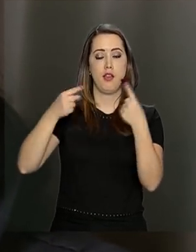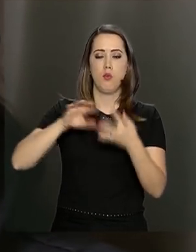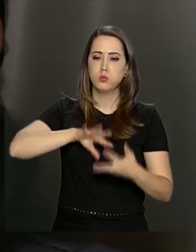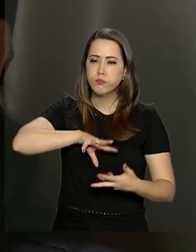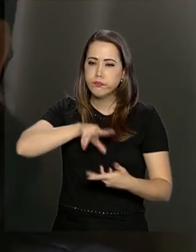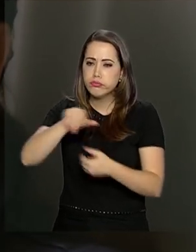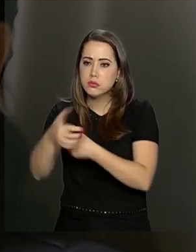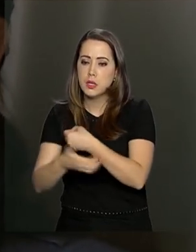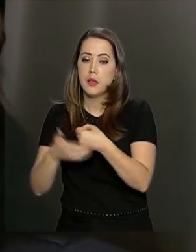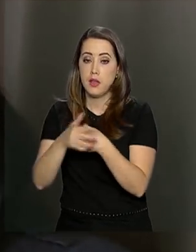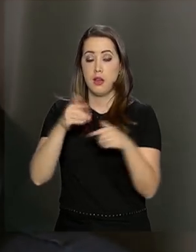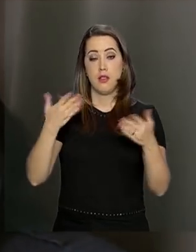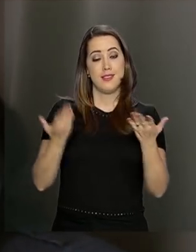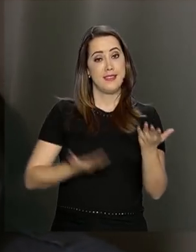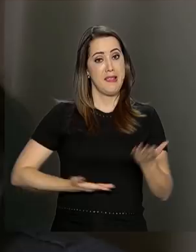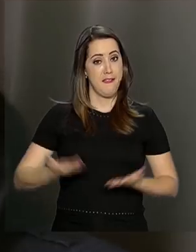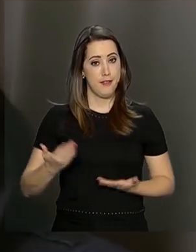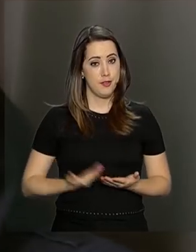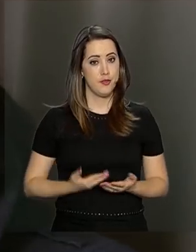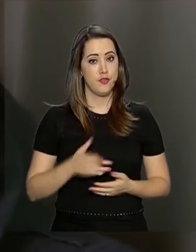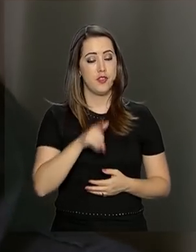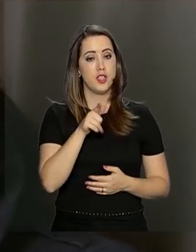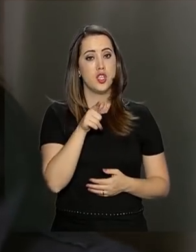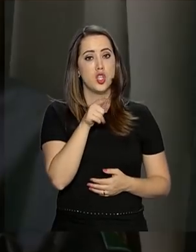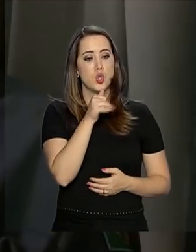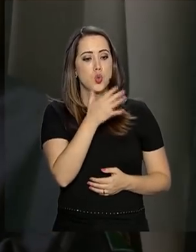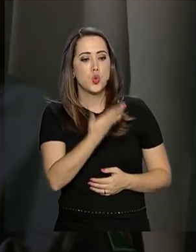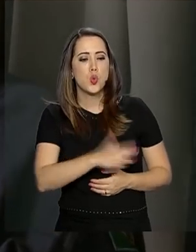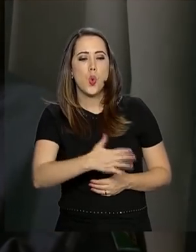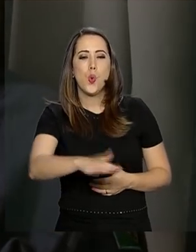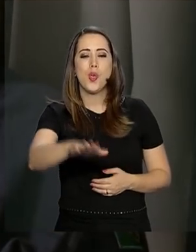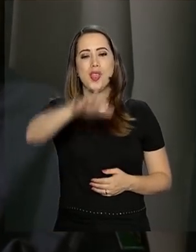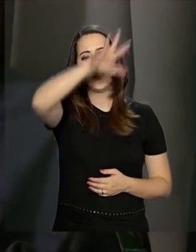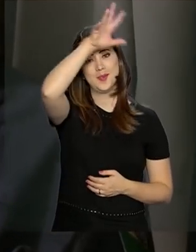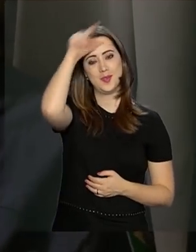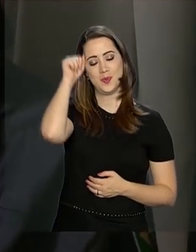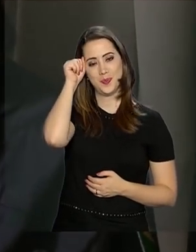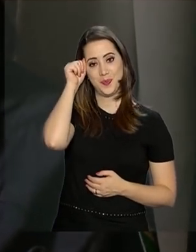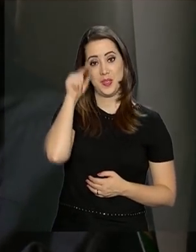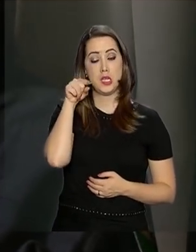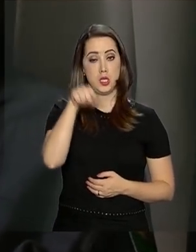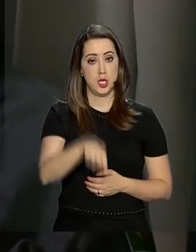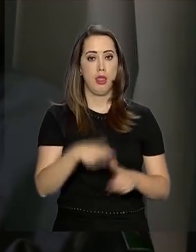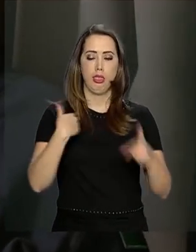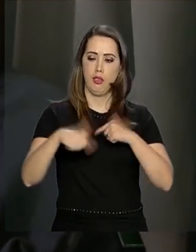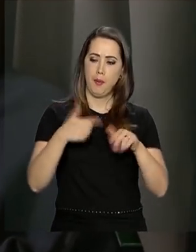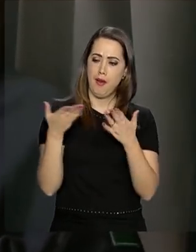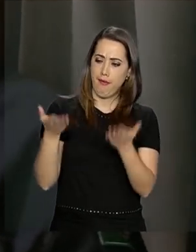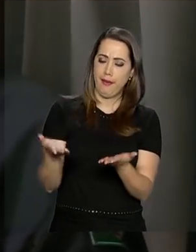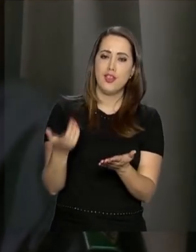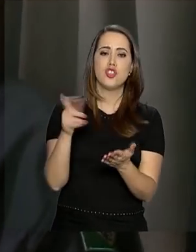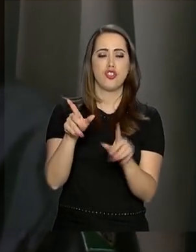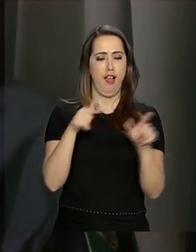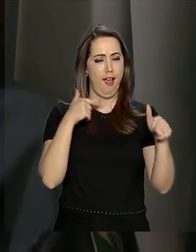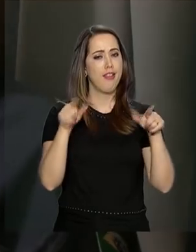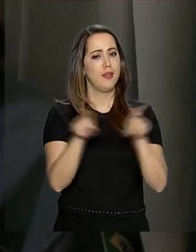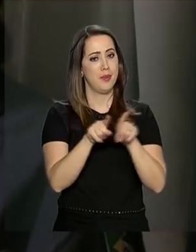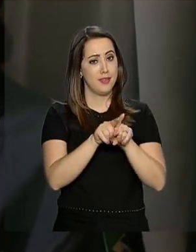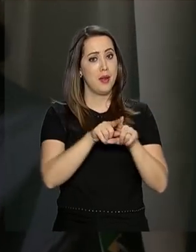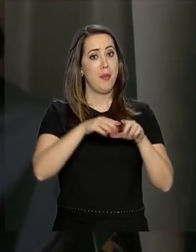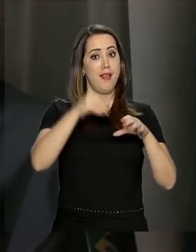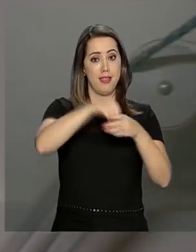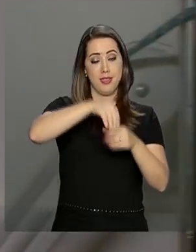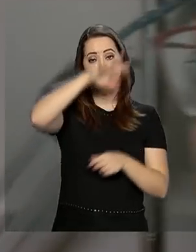Carolina prestou serviço nos rios da Amazônia. Conhecendo aqui vindo fazer essa comissão na Antártica como outra que eu já fiz que foi na